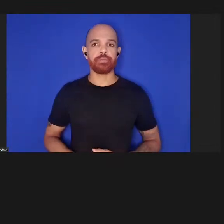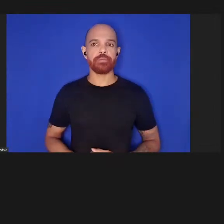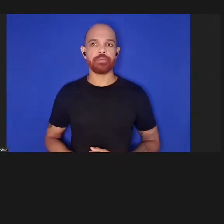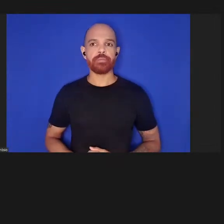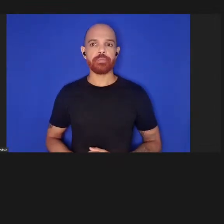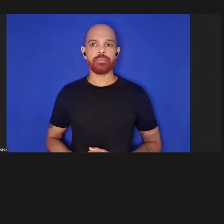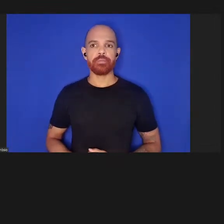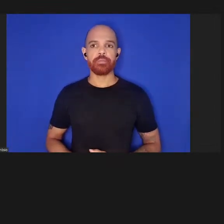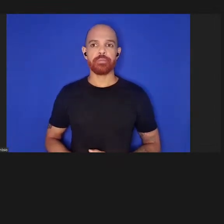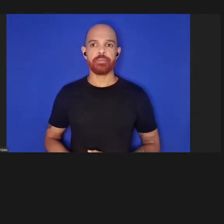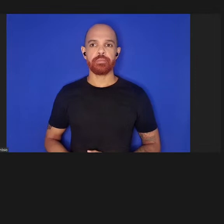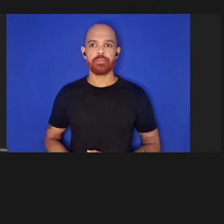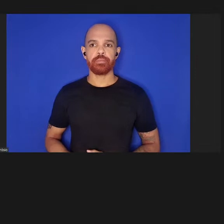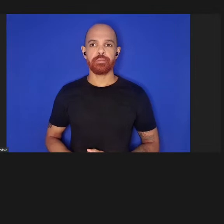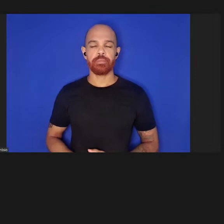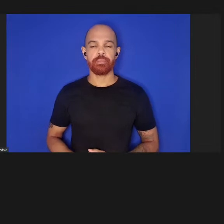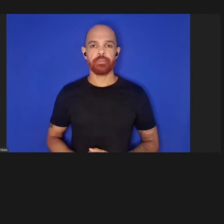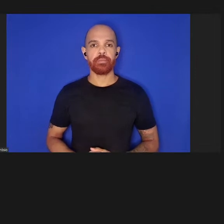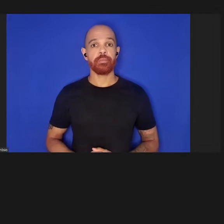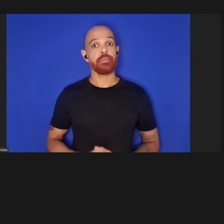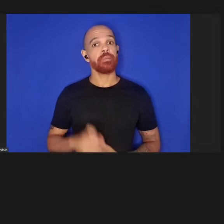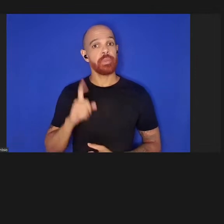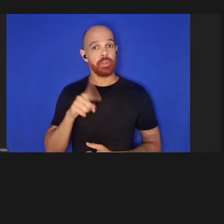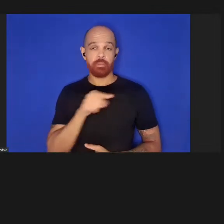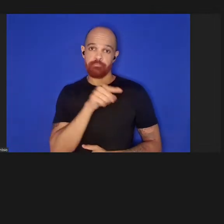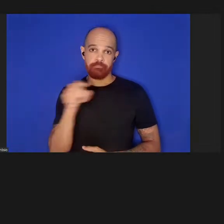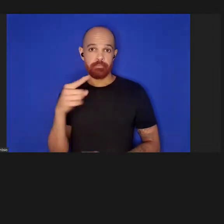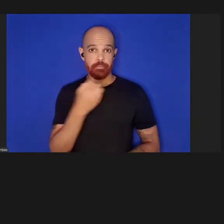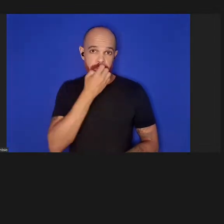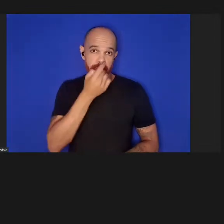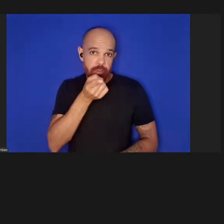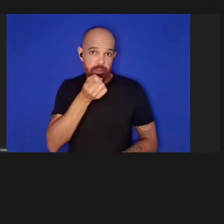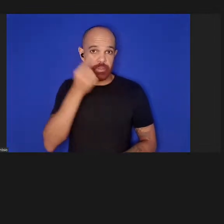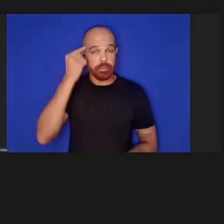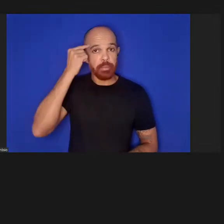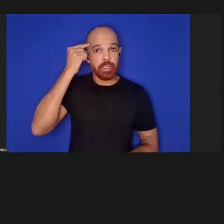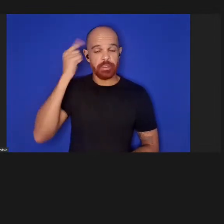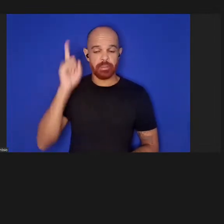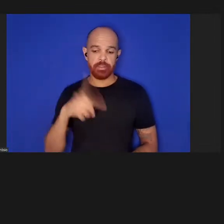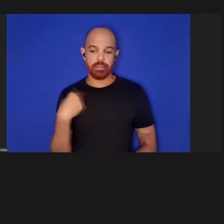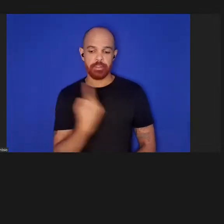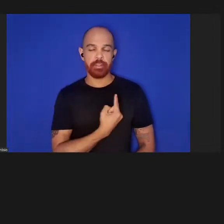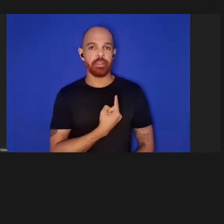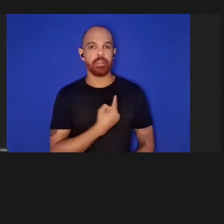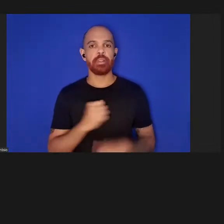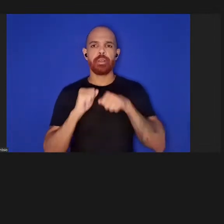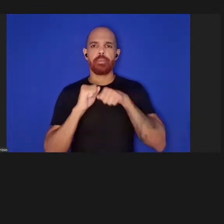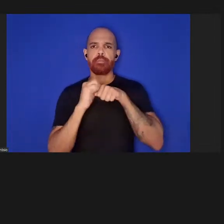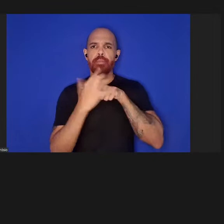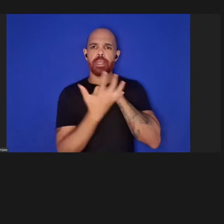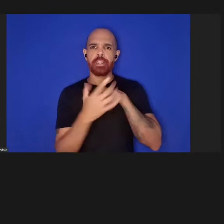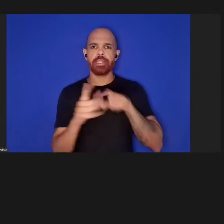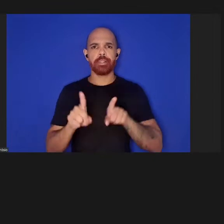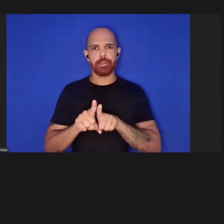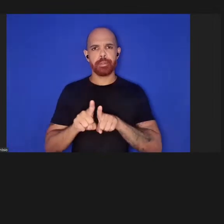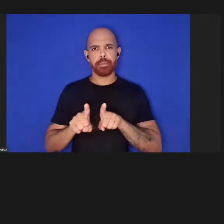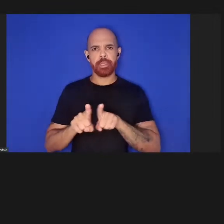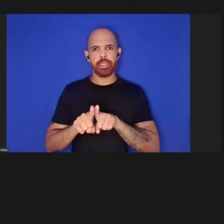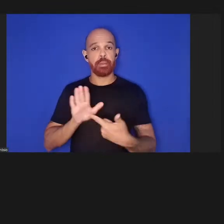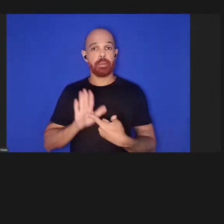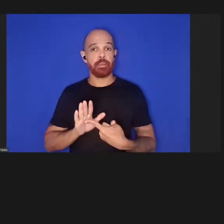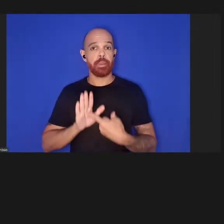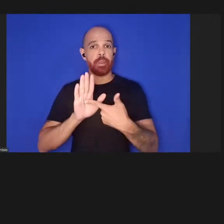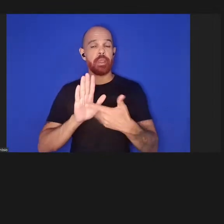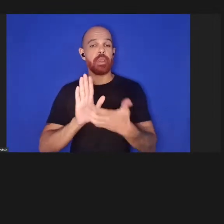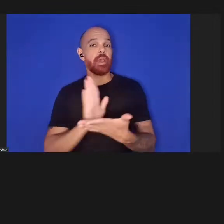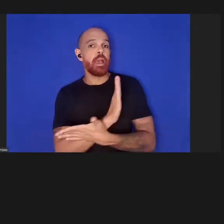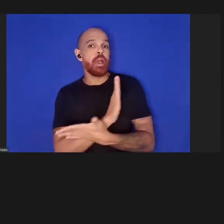E isso vale uma reflexão da nossa parte. A pandemia também revelou algumas